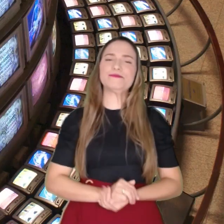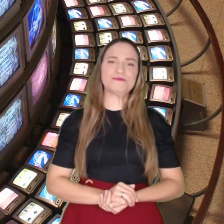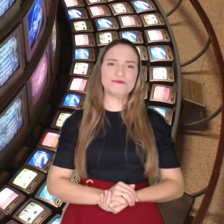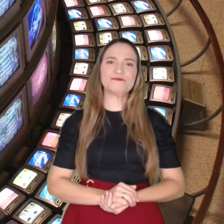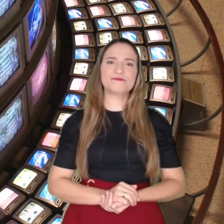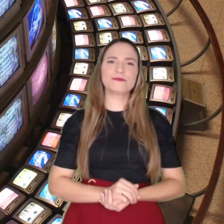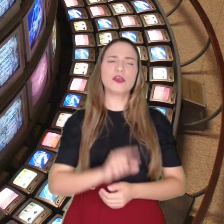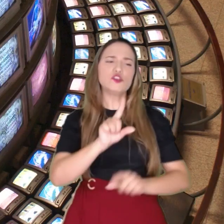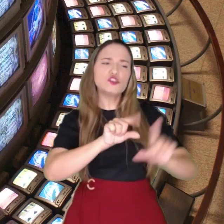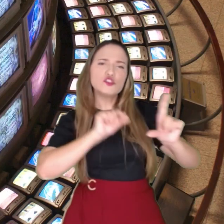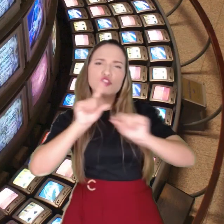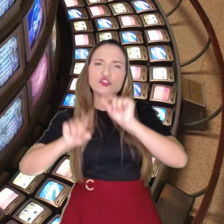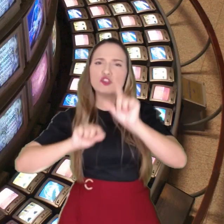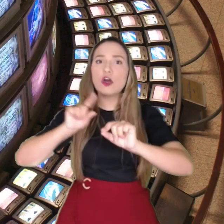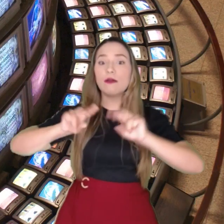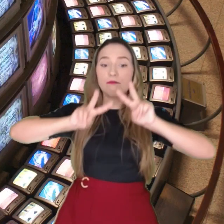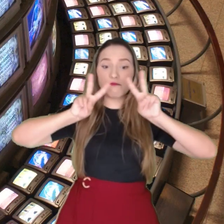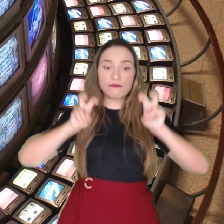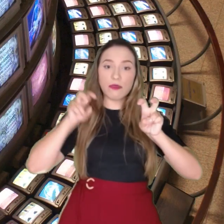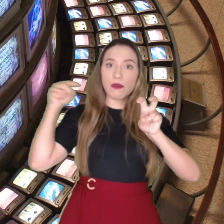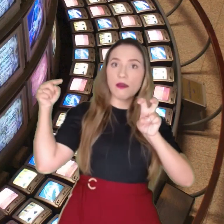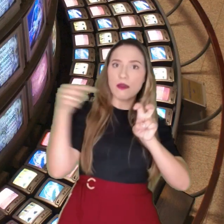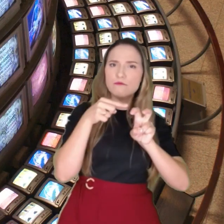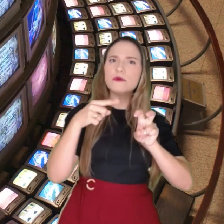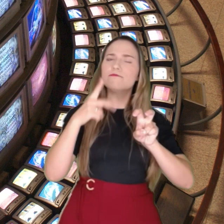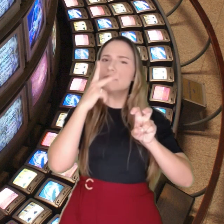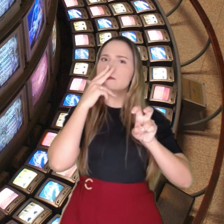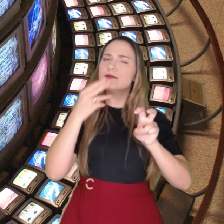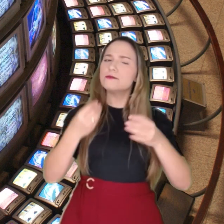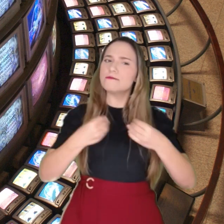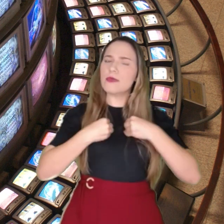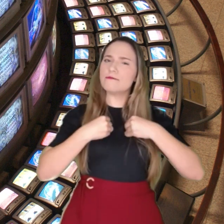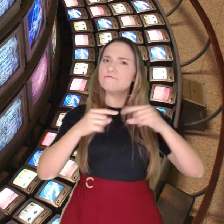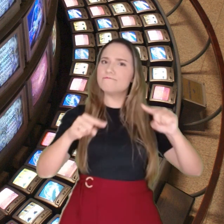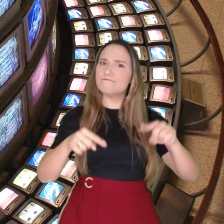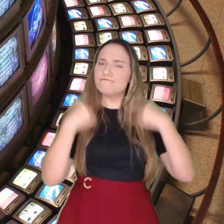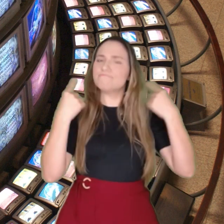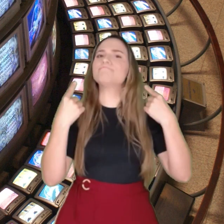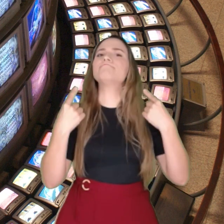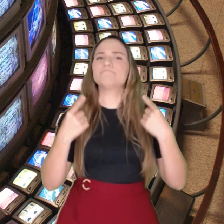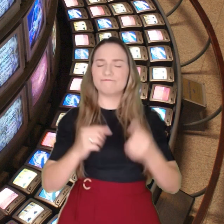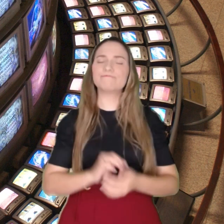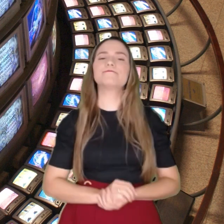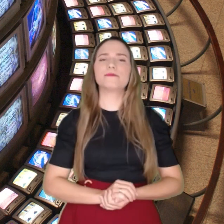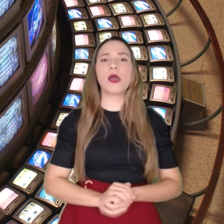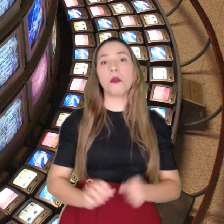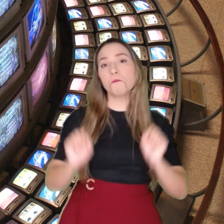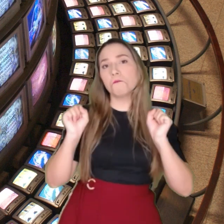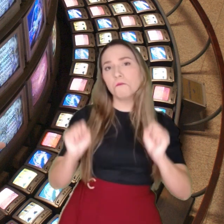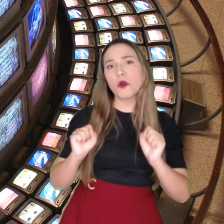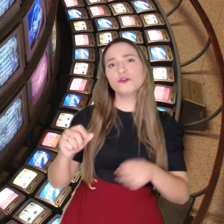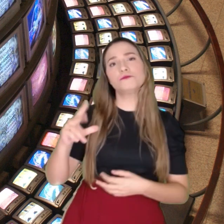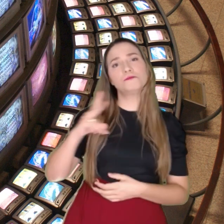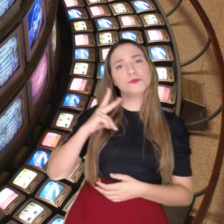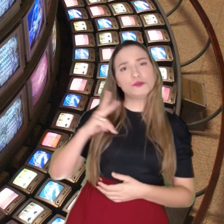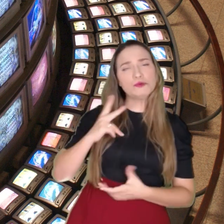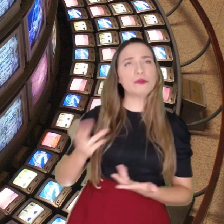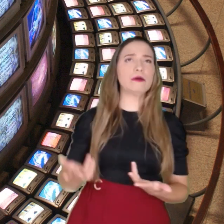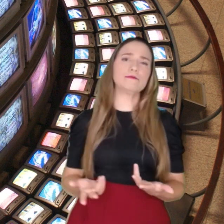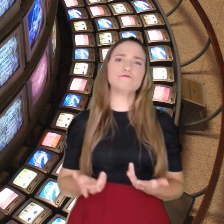Selecione um tema que seja intrigante para você. Pode ser algo pessoal,